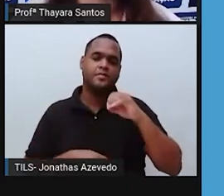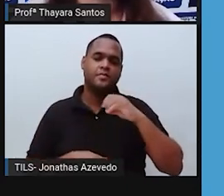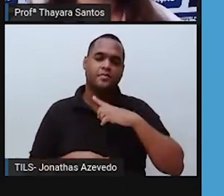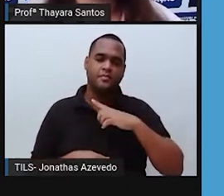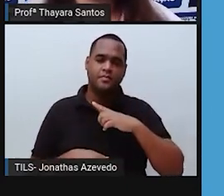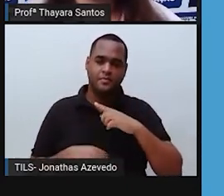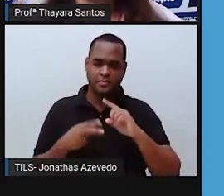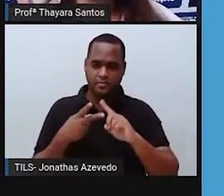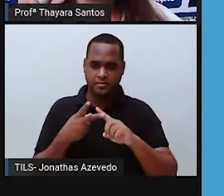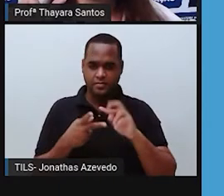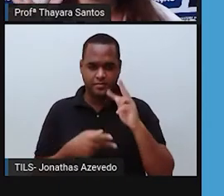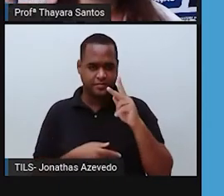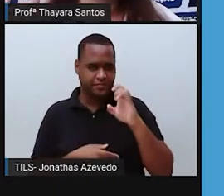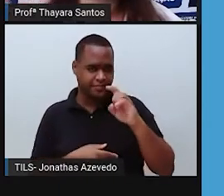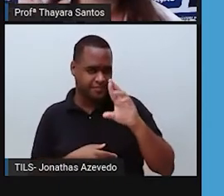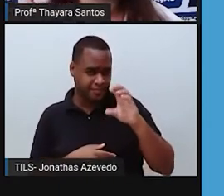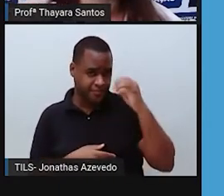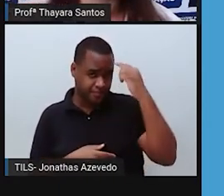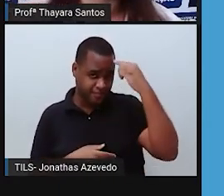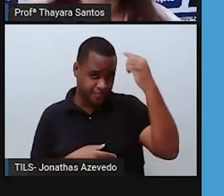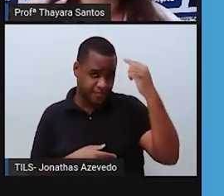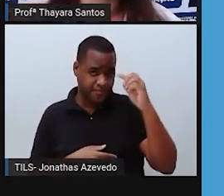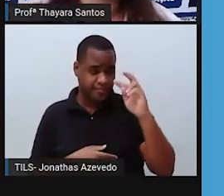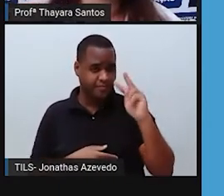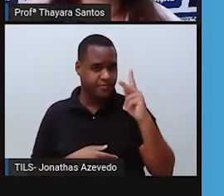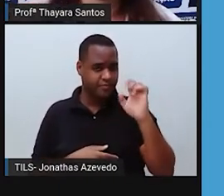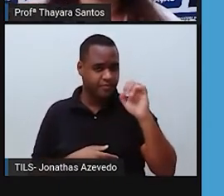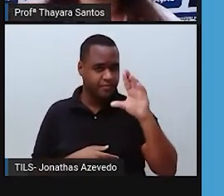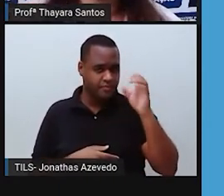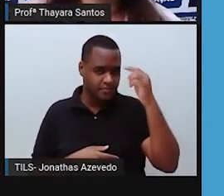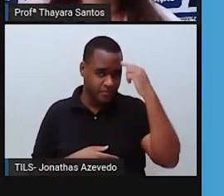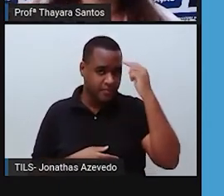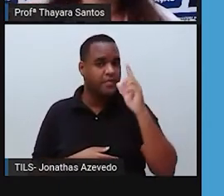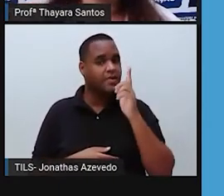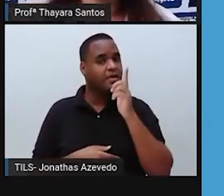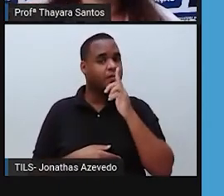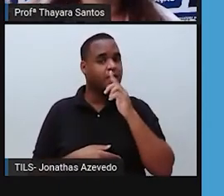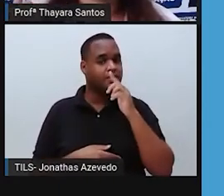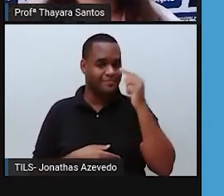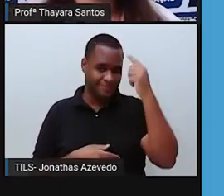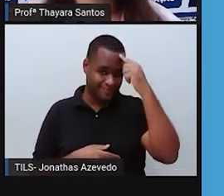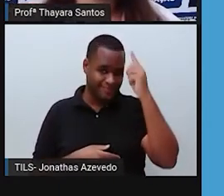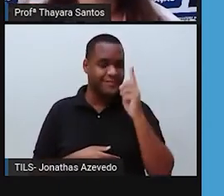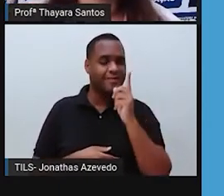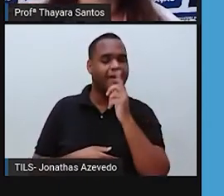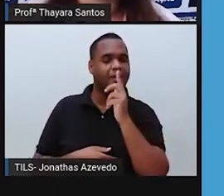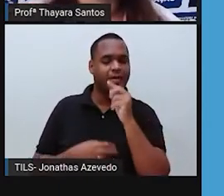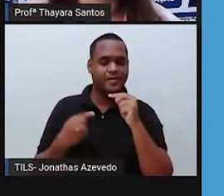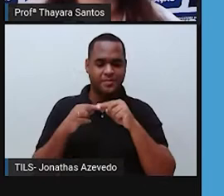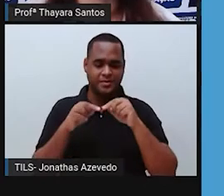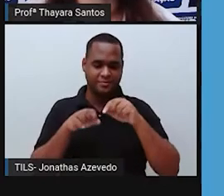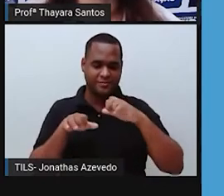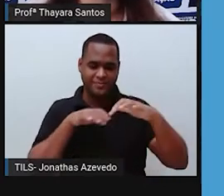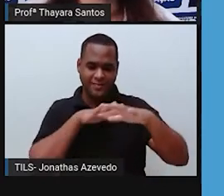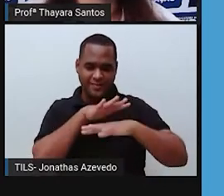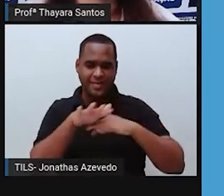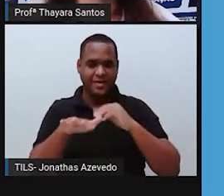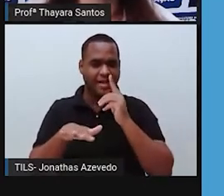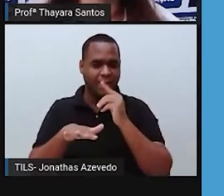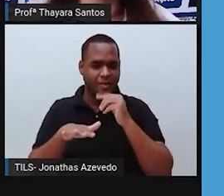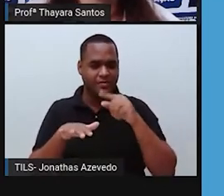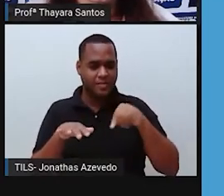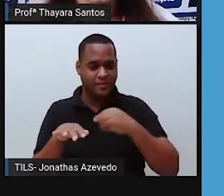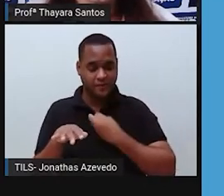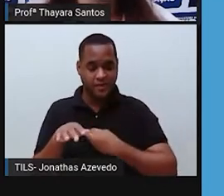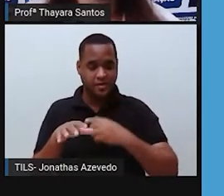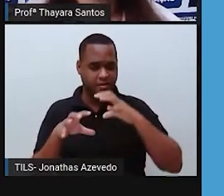A hidrosfera, como o nome está dizendo, hidro vem de água. A hidrosfera é a camada que diz respeito aos reservatórios de água que